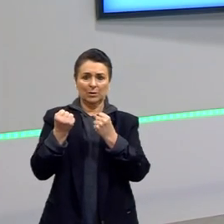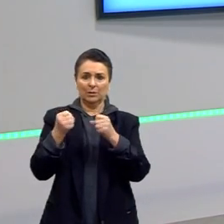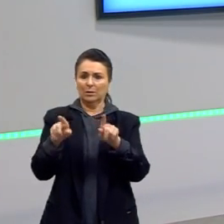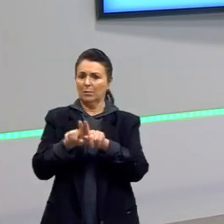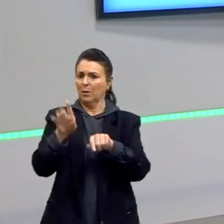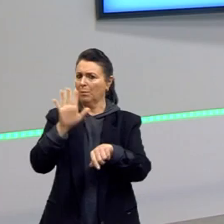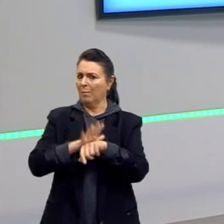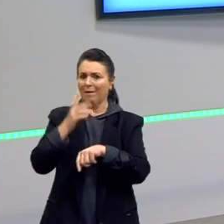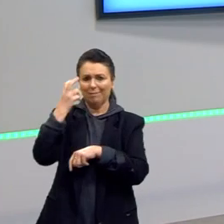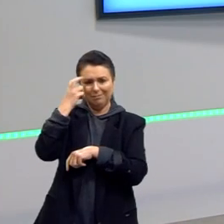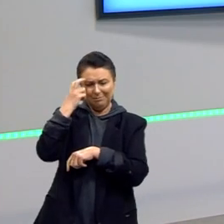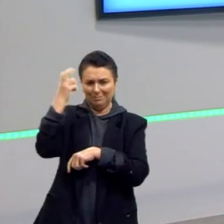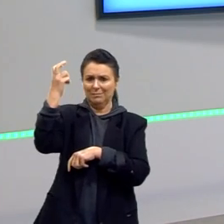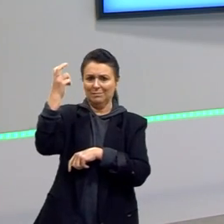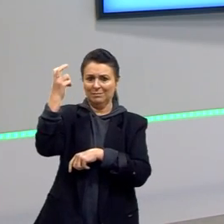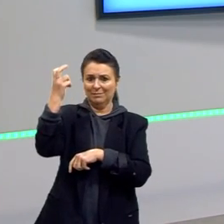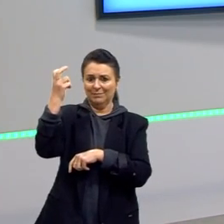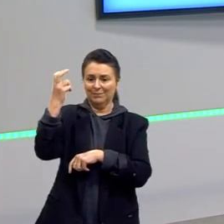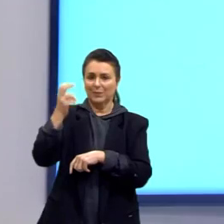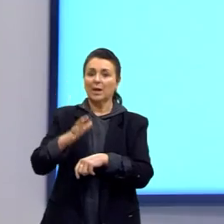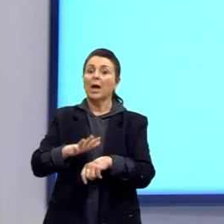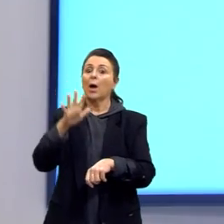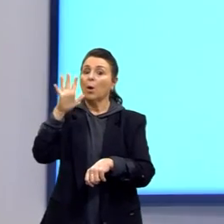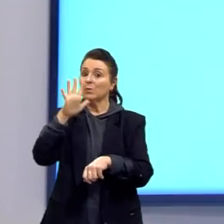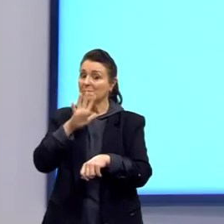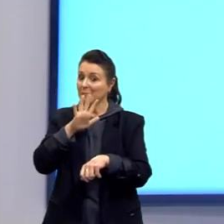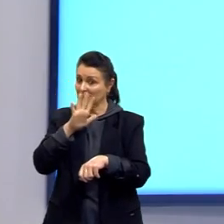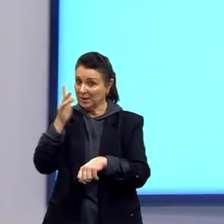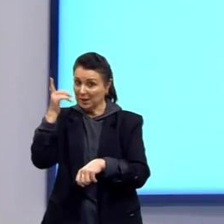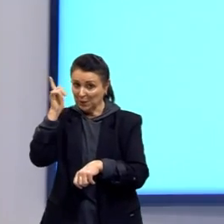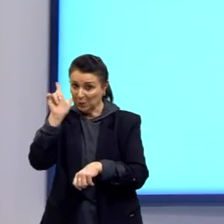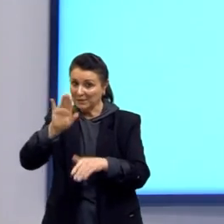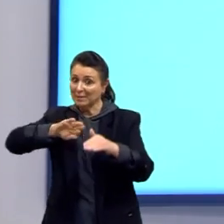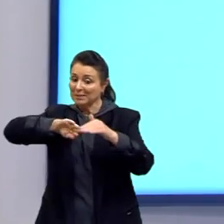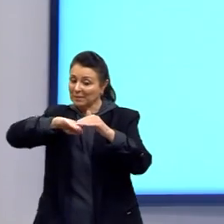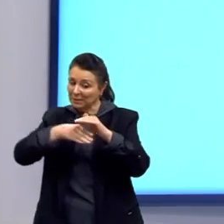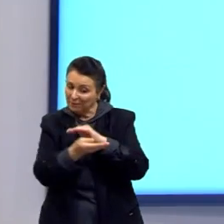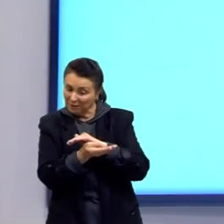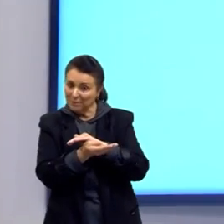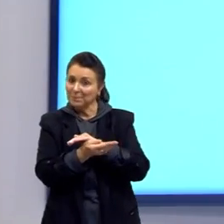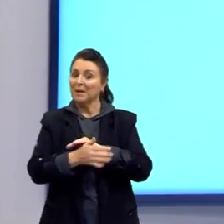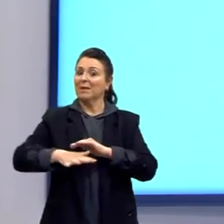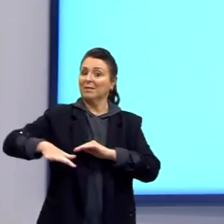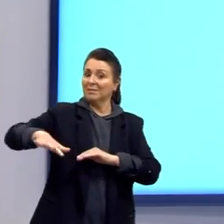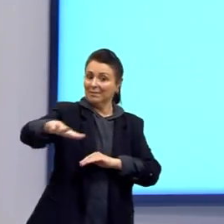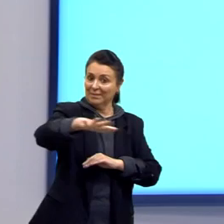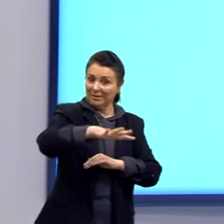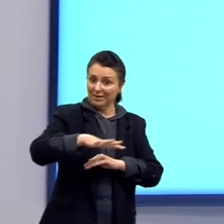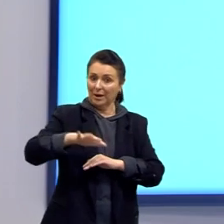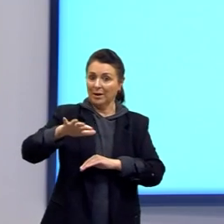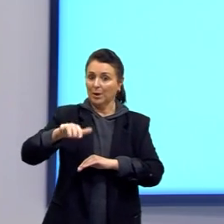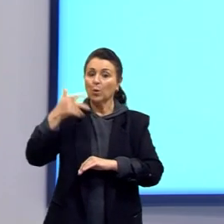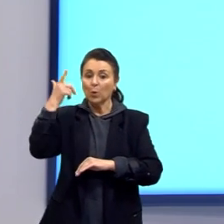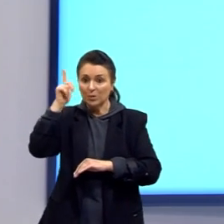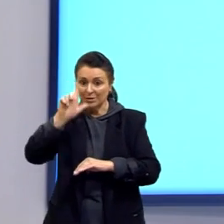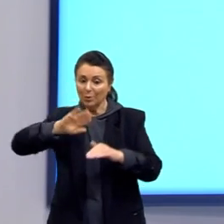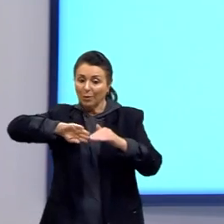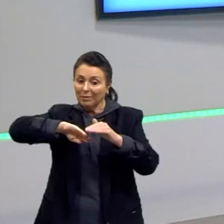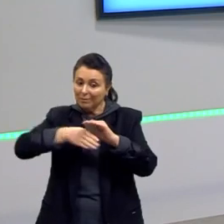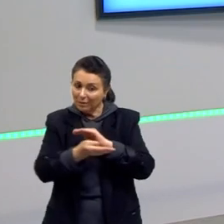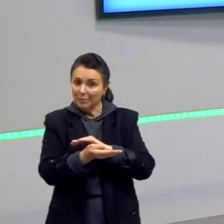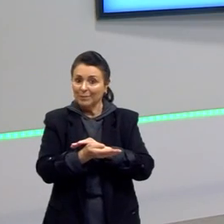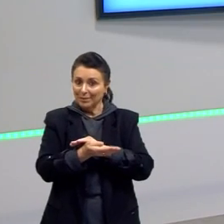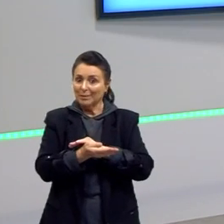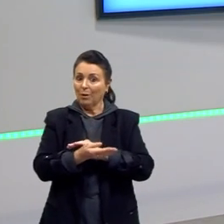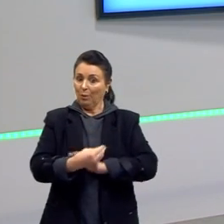inteligente. São os mais aptos, os mais adaptados, melhor adaptados ao ambiente que vive